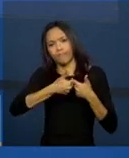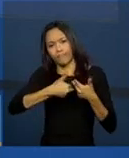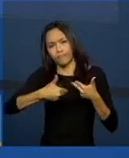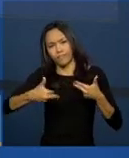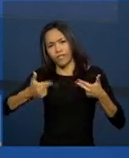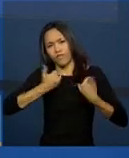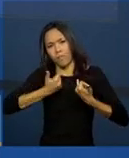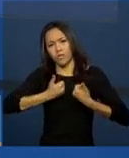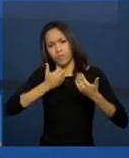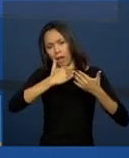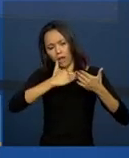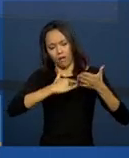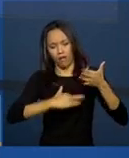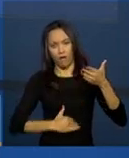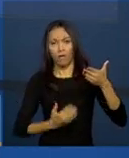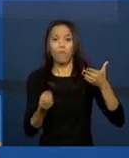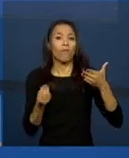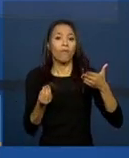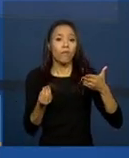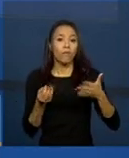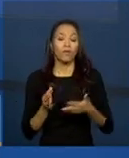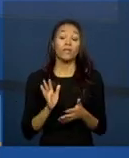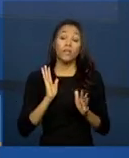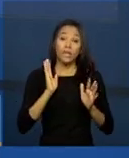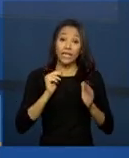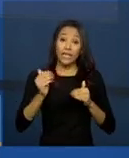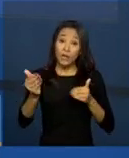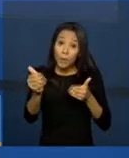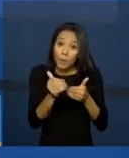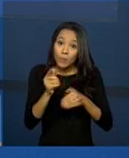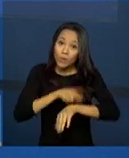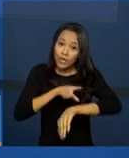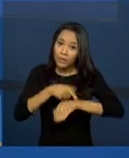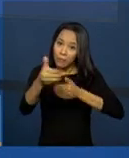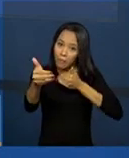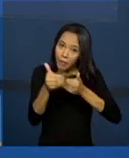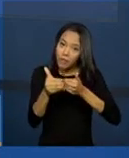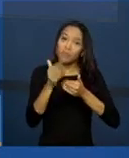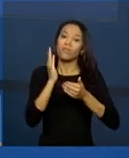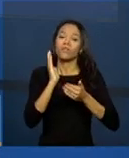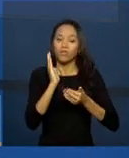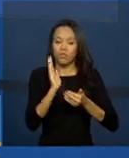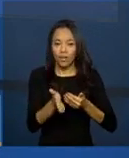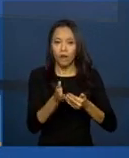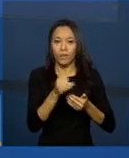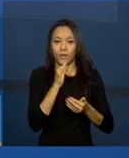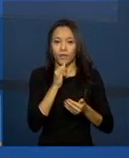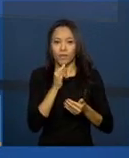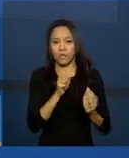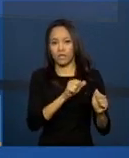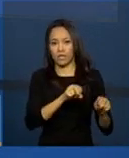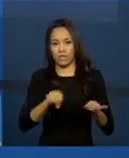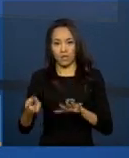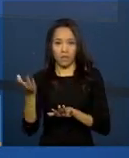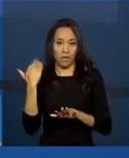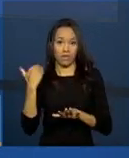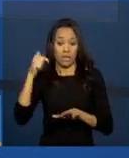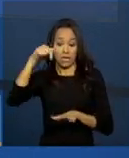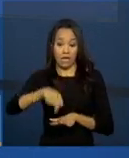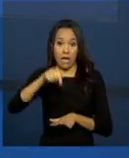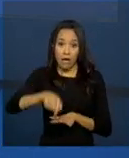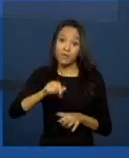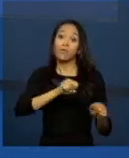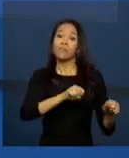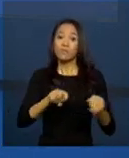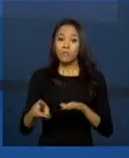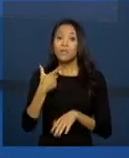prazo, já faremos algumas incorporações. Inclusive, da semana passada para essa, quem já